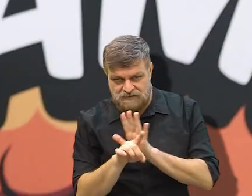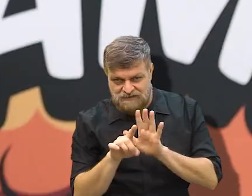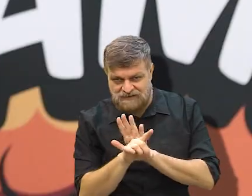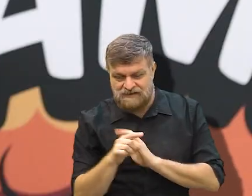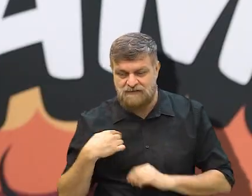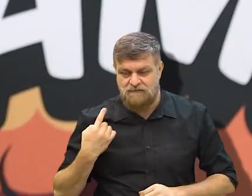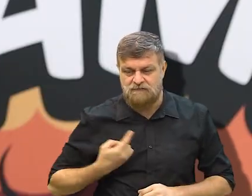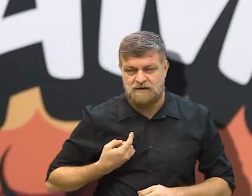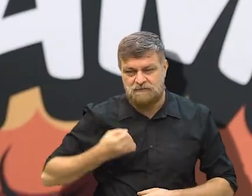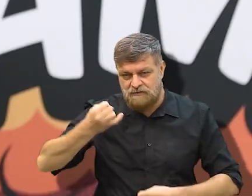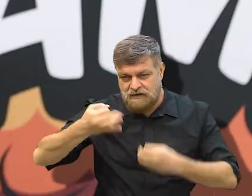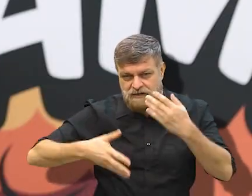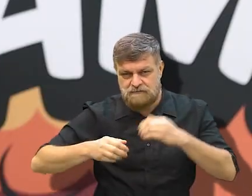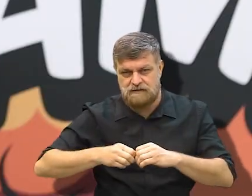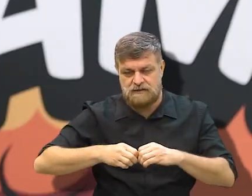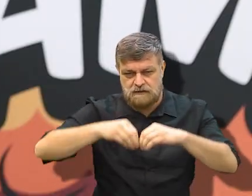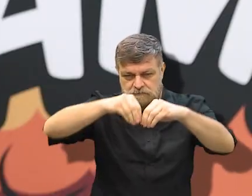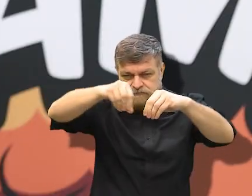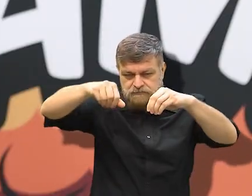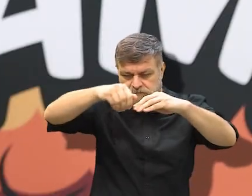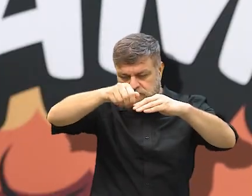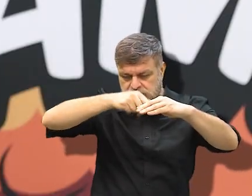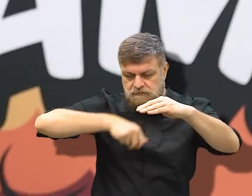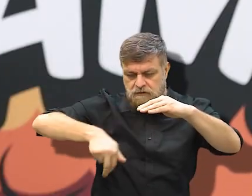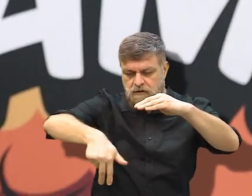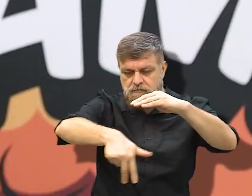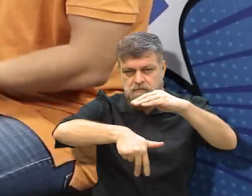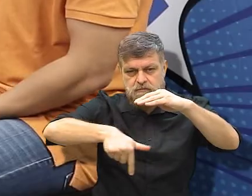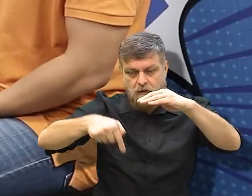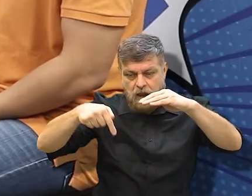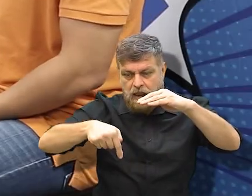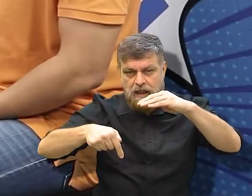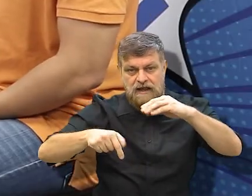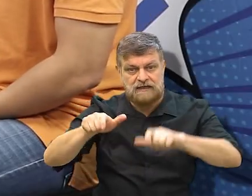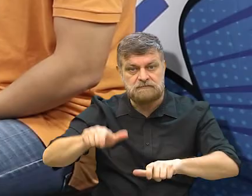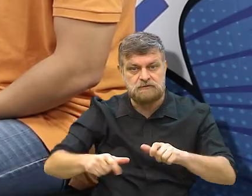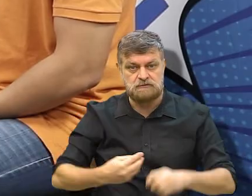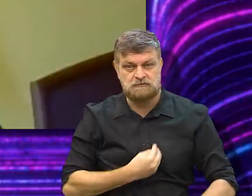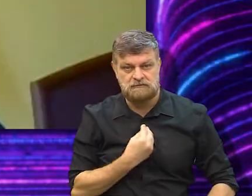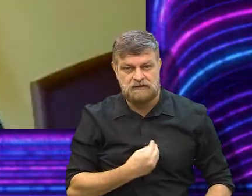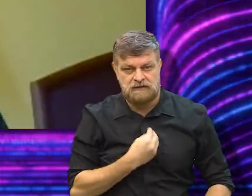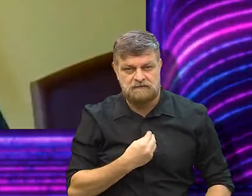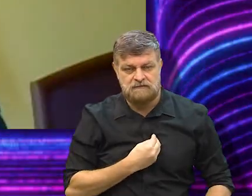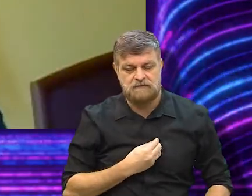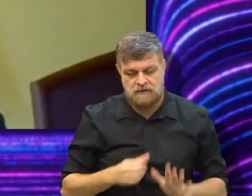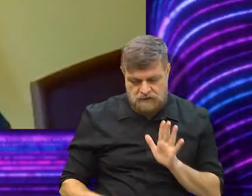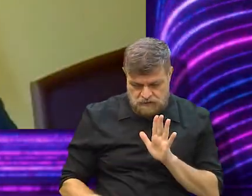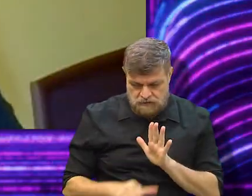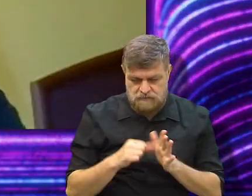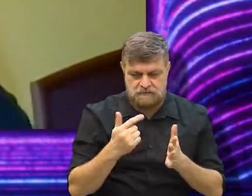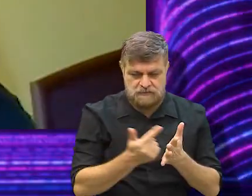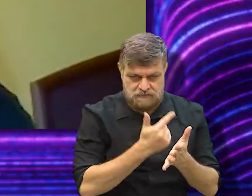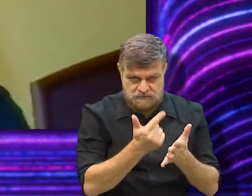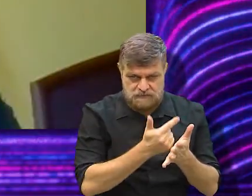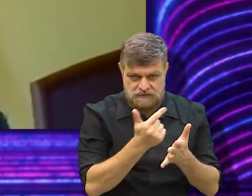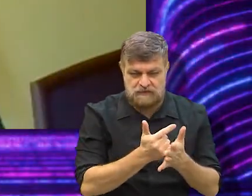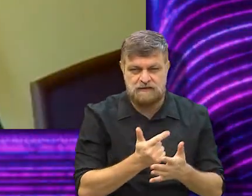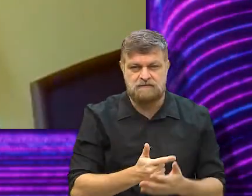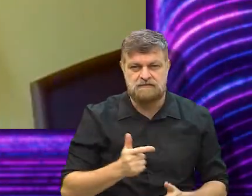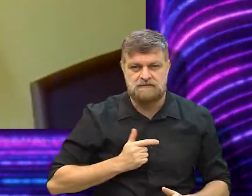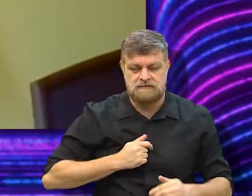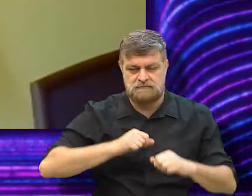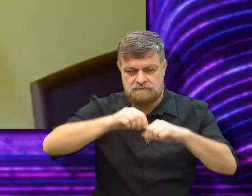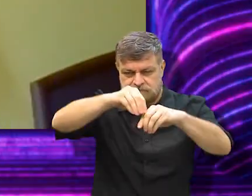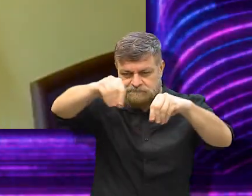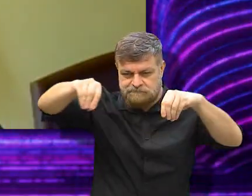Anne, vamos falar, então, sobre Subterrâneo Ascensão? É isso! É o meu primeiro livro da série,